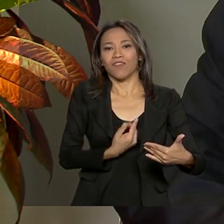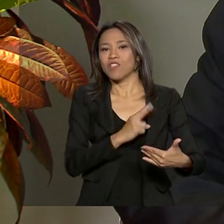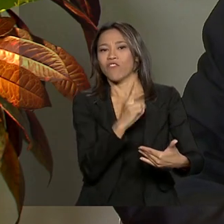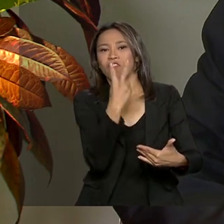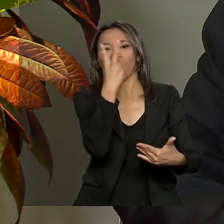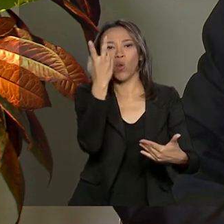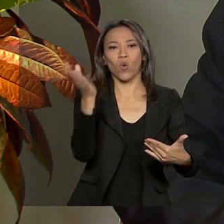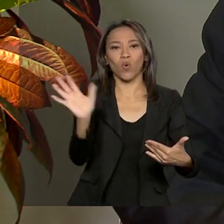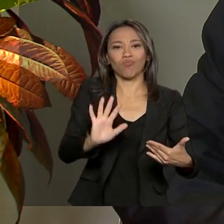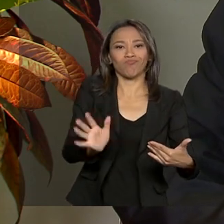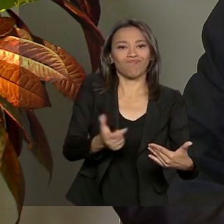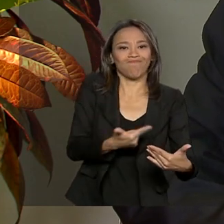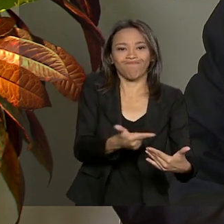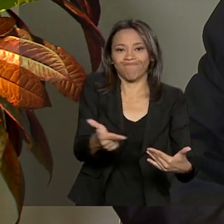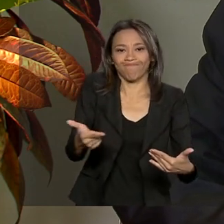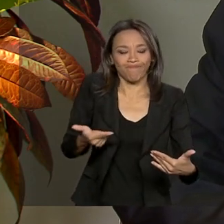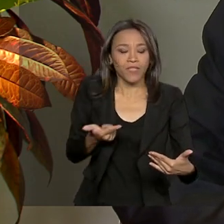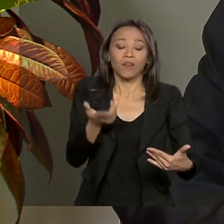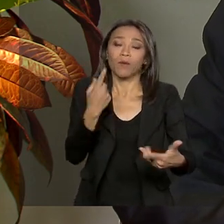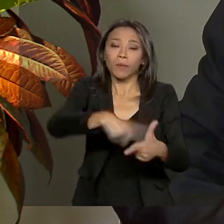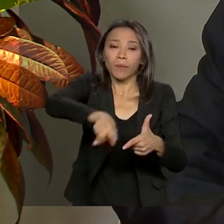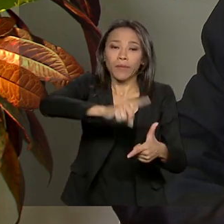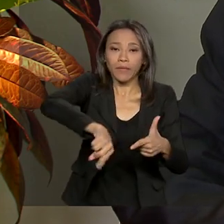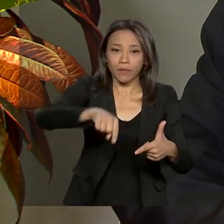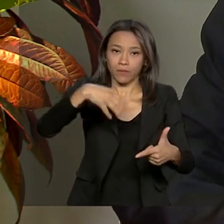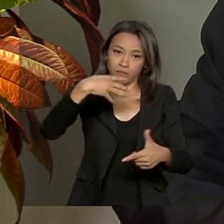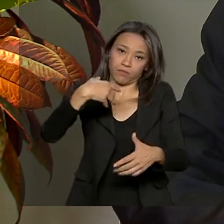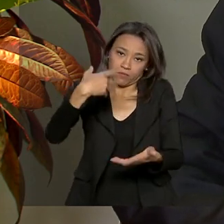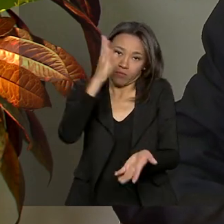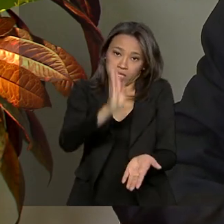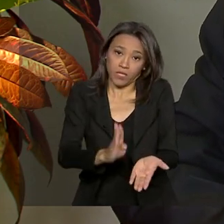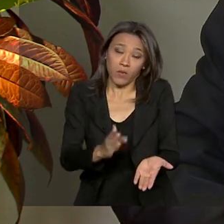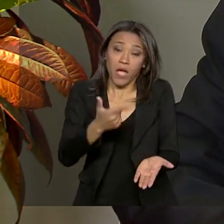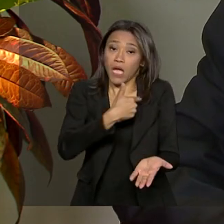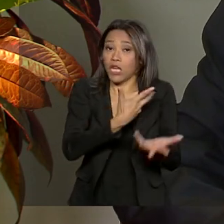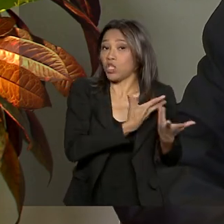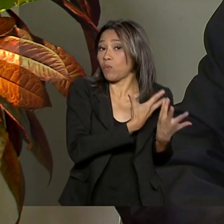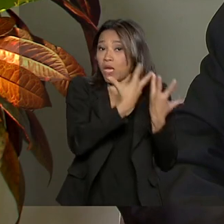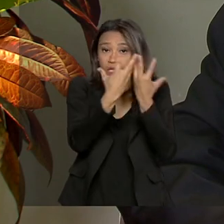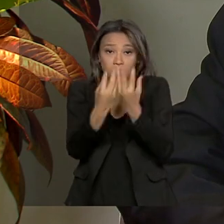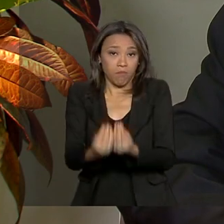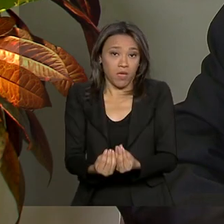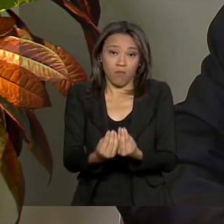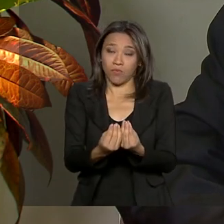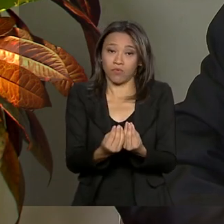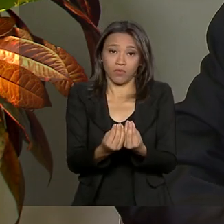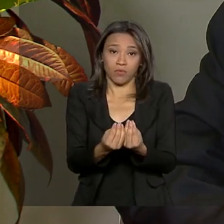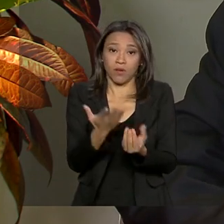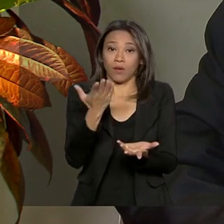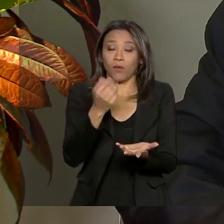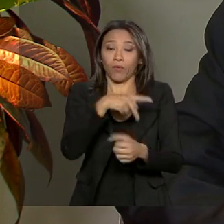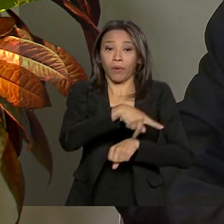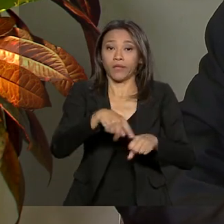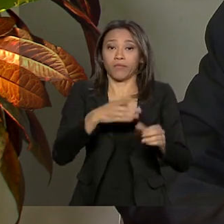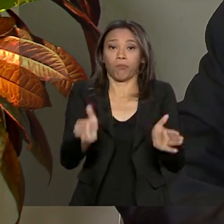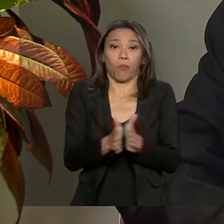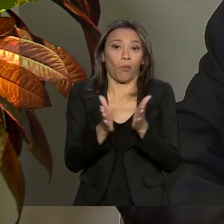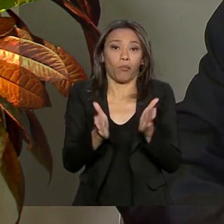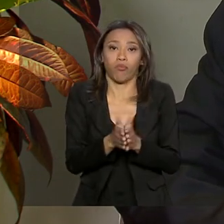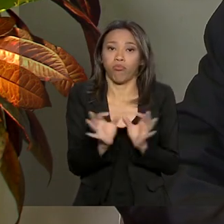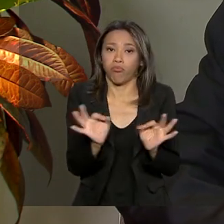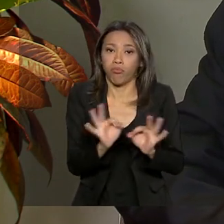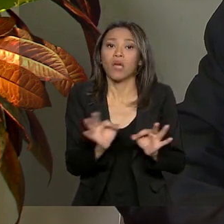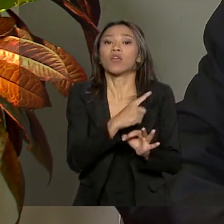O grande problema do Brasil é que nós não recebemos um país que foi empobrecido, nós recebemos um país que foi